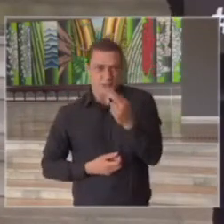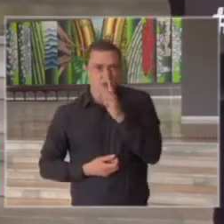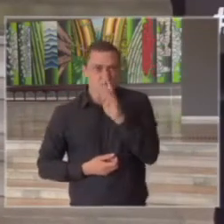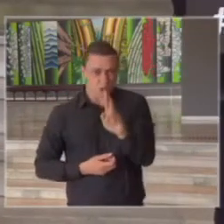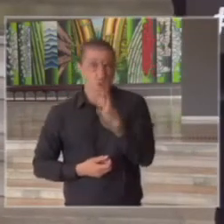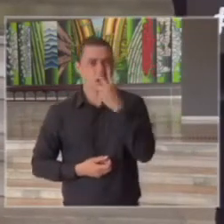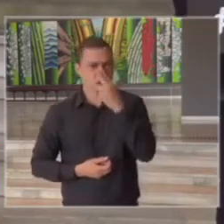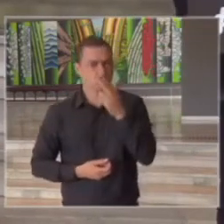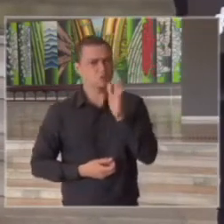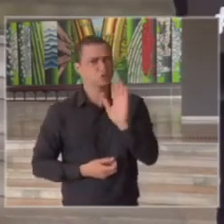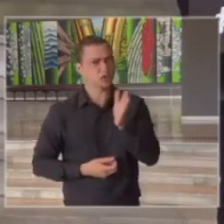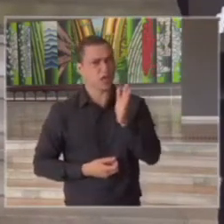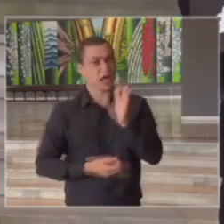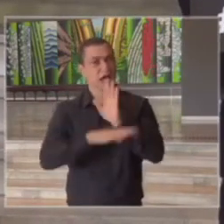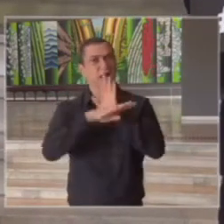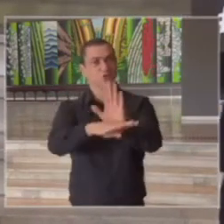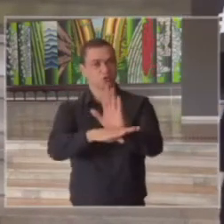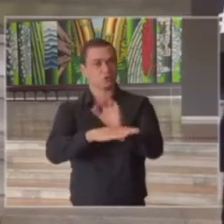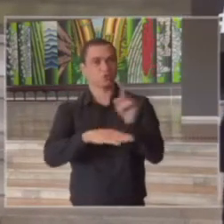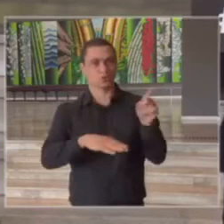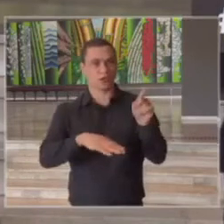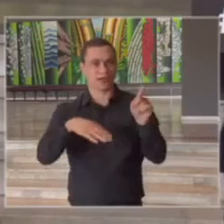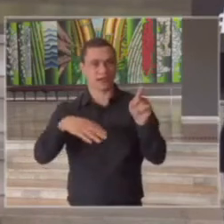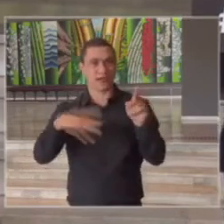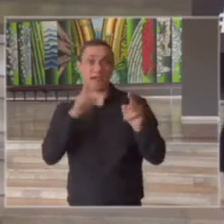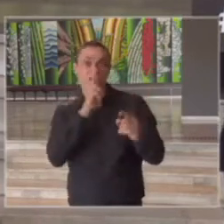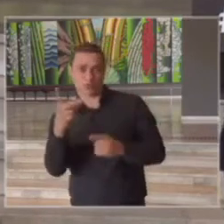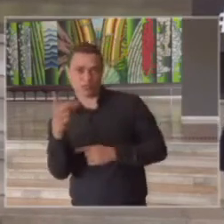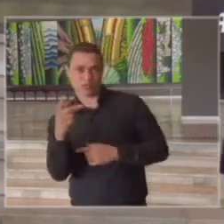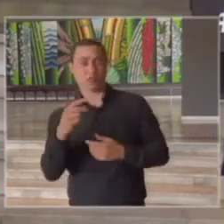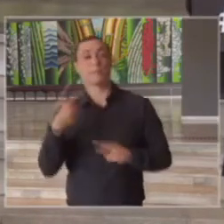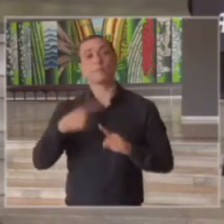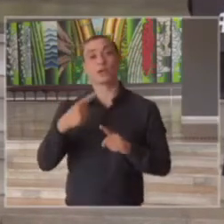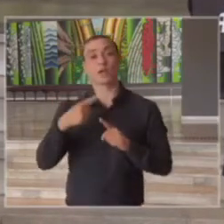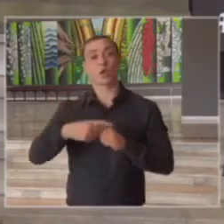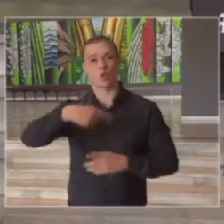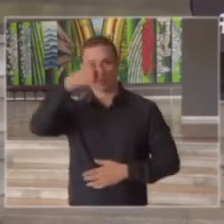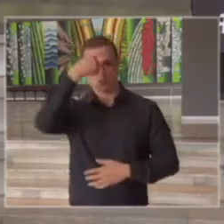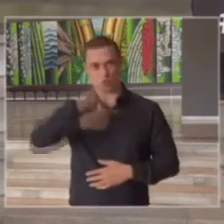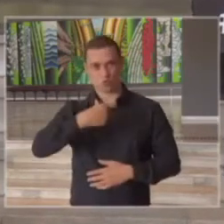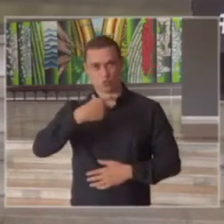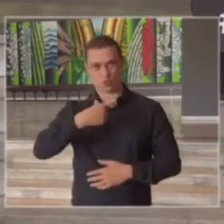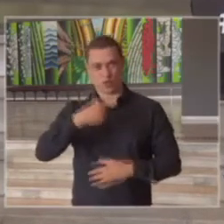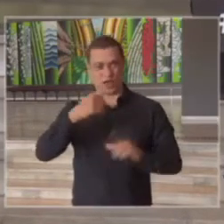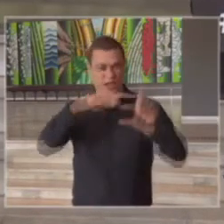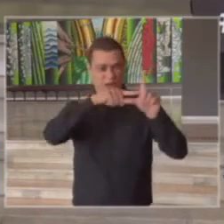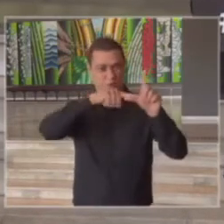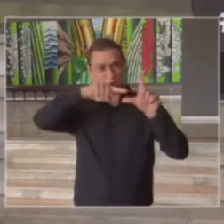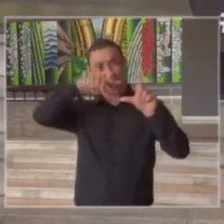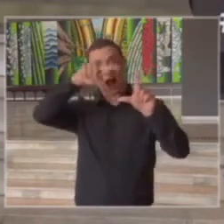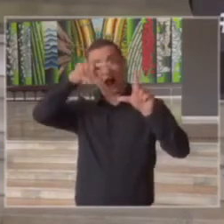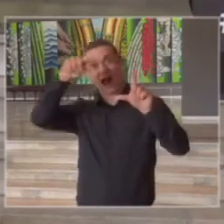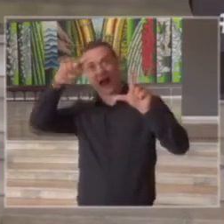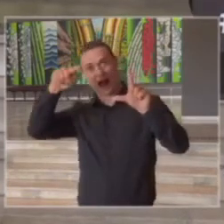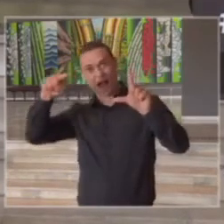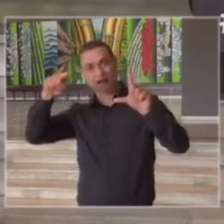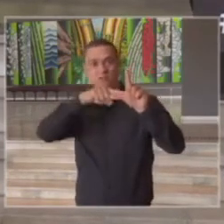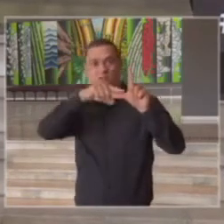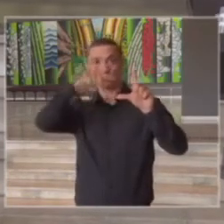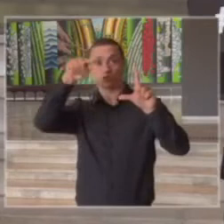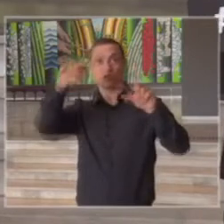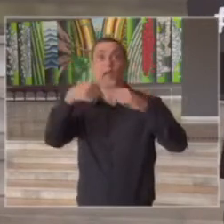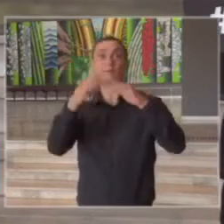também já ajuda a responder a segunda o comportamento da nossa curva é um resultado dessa